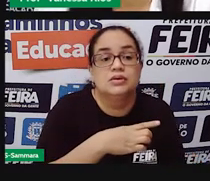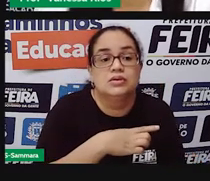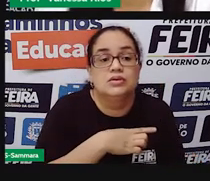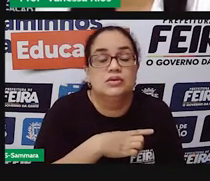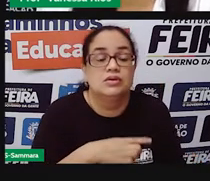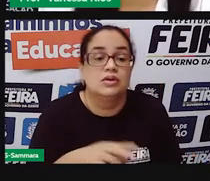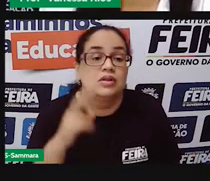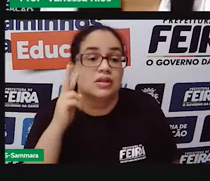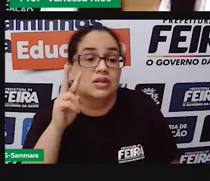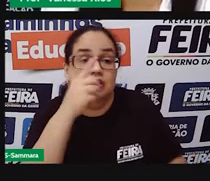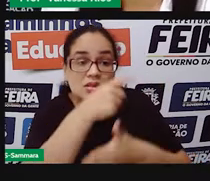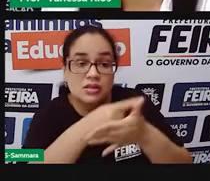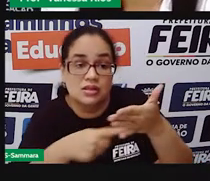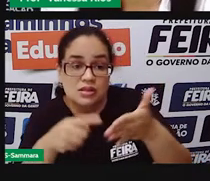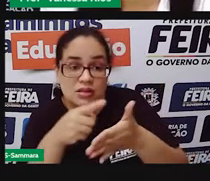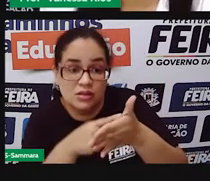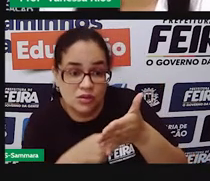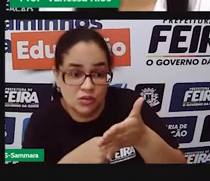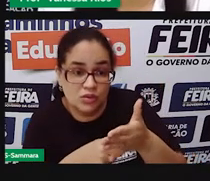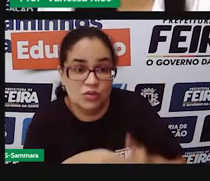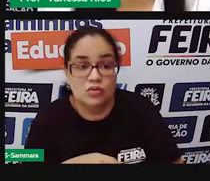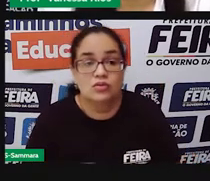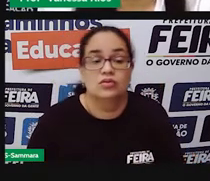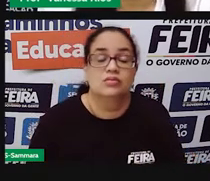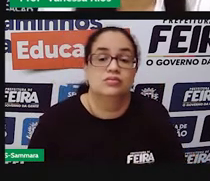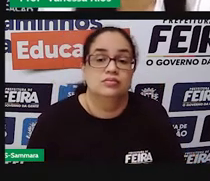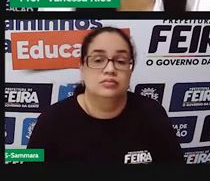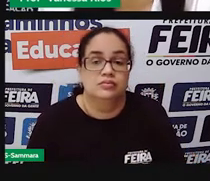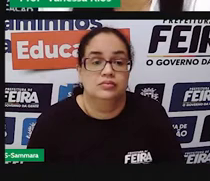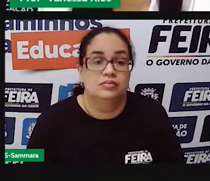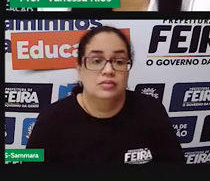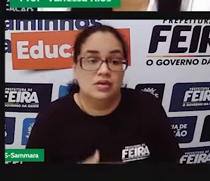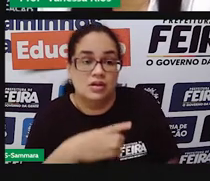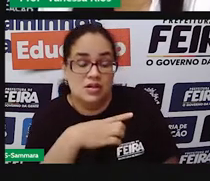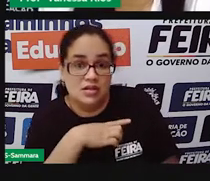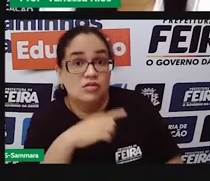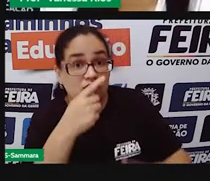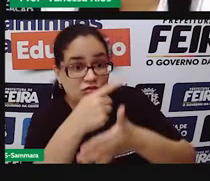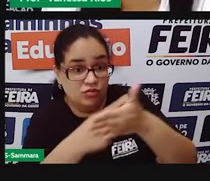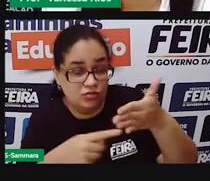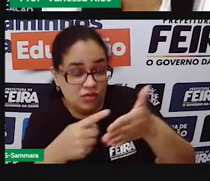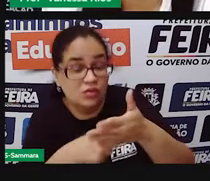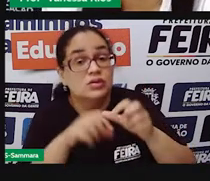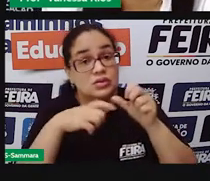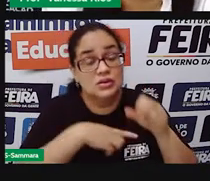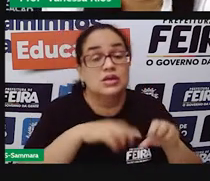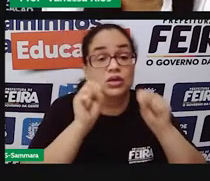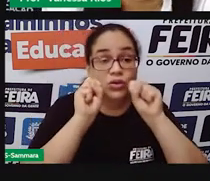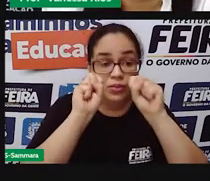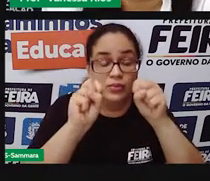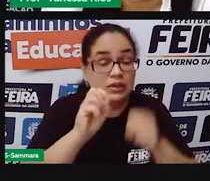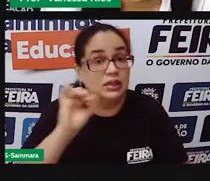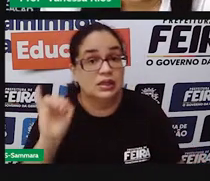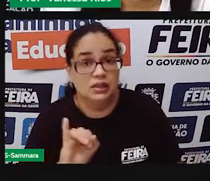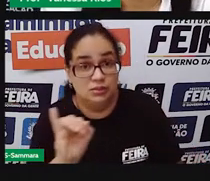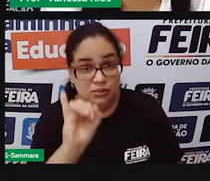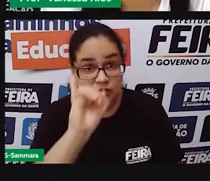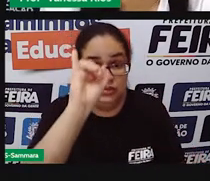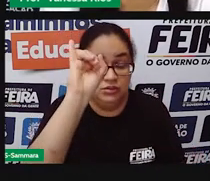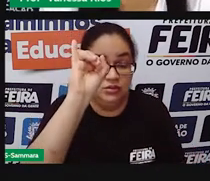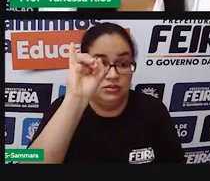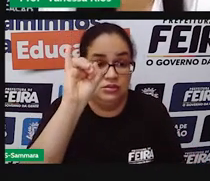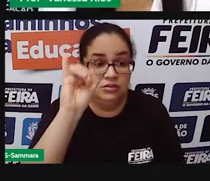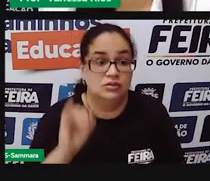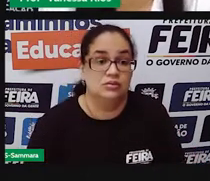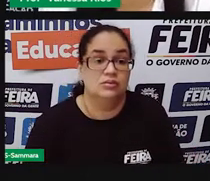foi eleito através justamente do voto. Então, o voto realmente tem um poder muito importante. A